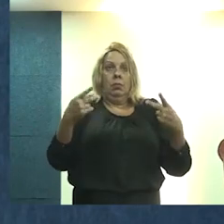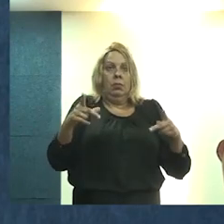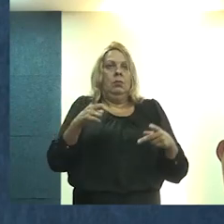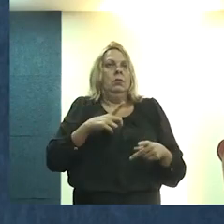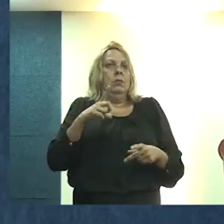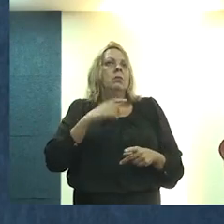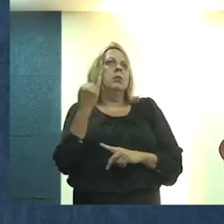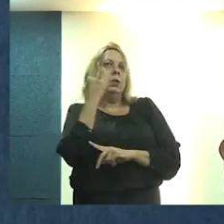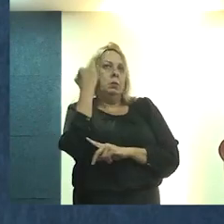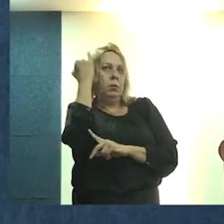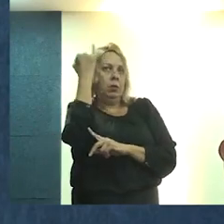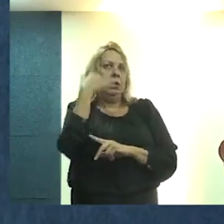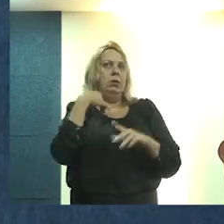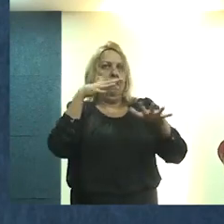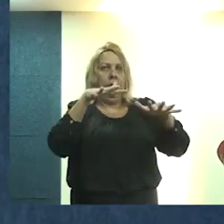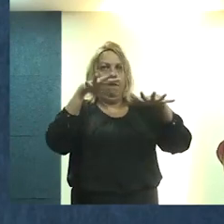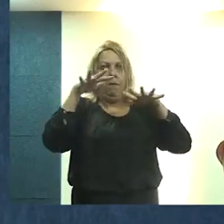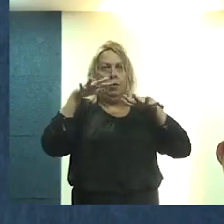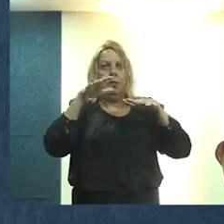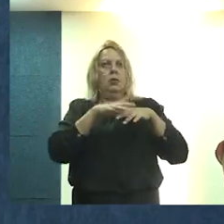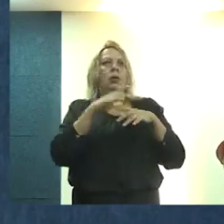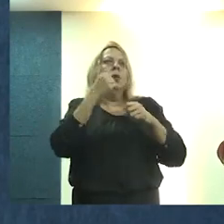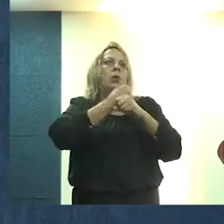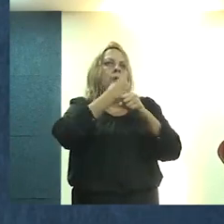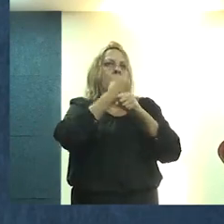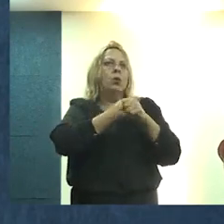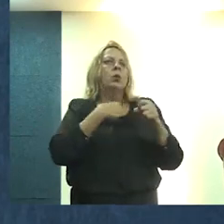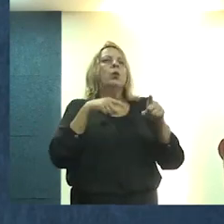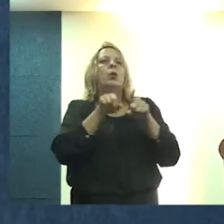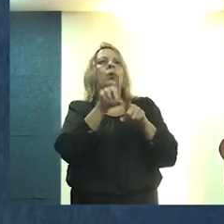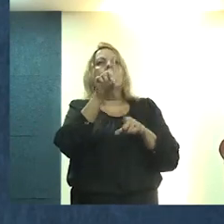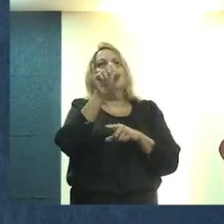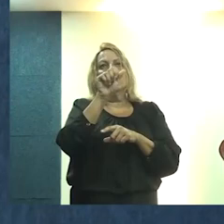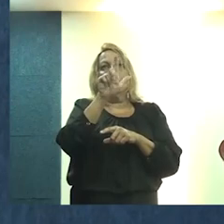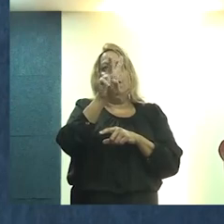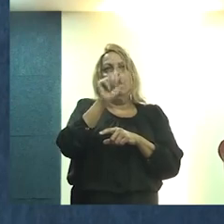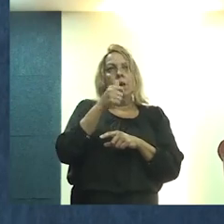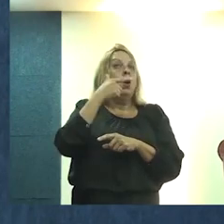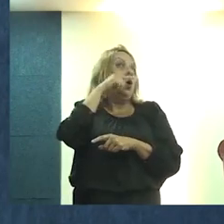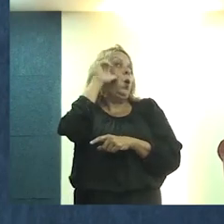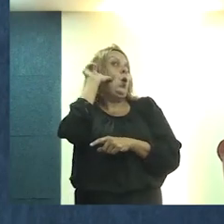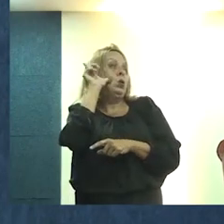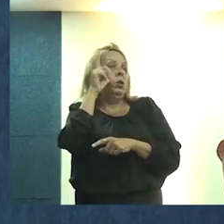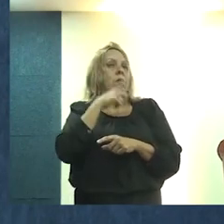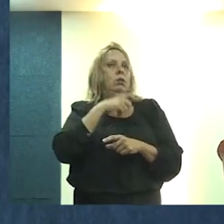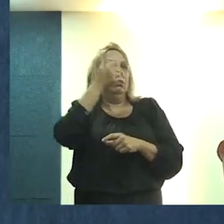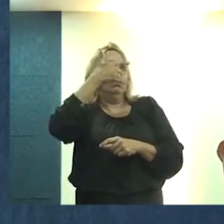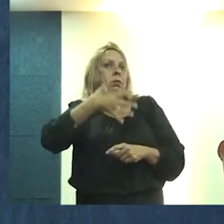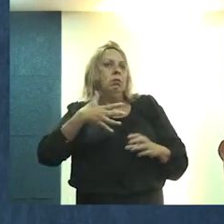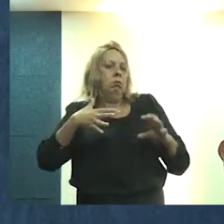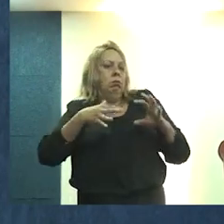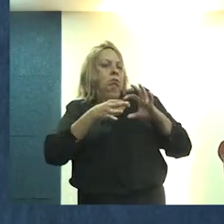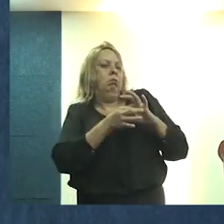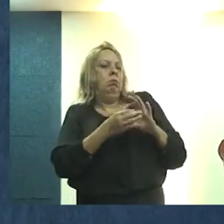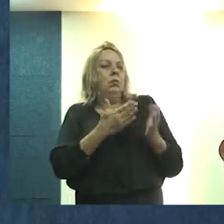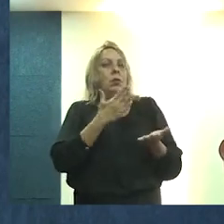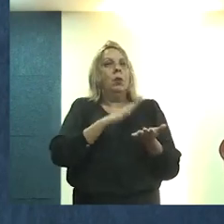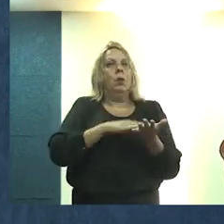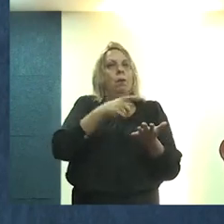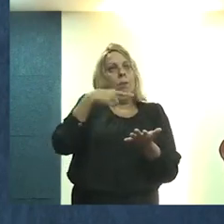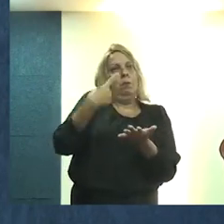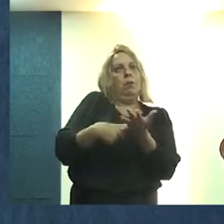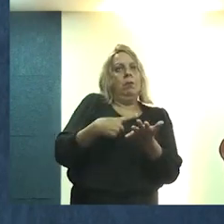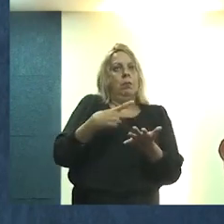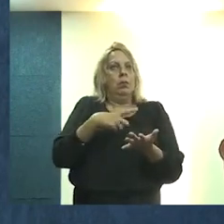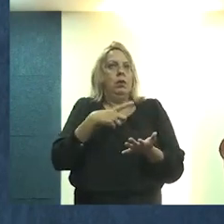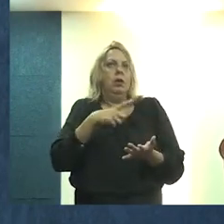é esse sentido da importância desse evento, de a gente construir como a Dalva disse ontem, as pontes que nos ligam a esse compromisso